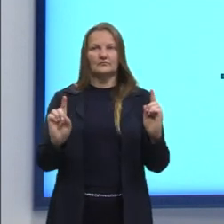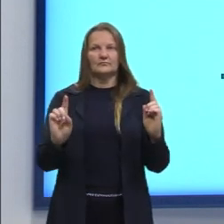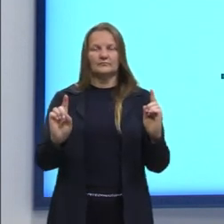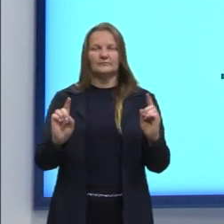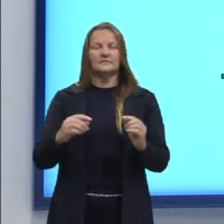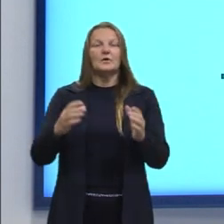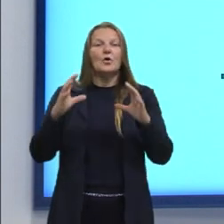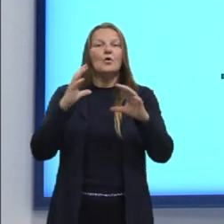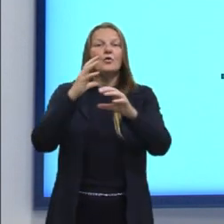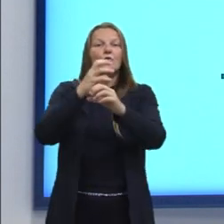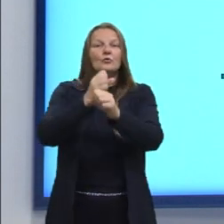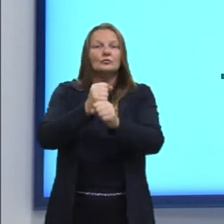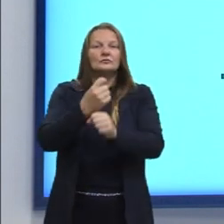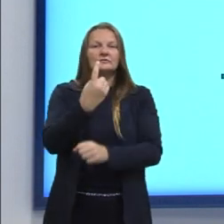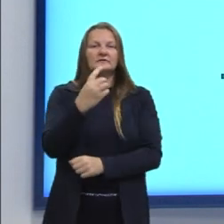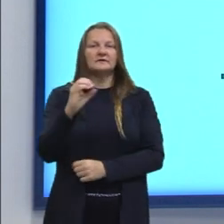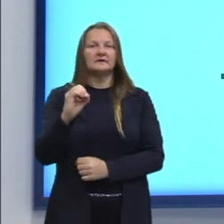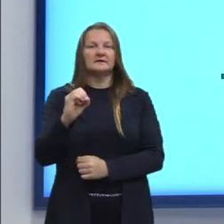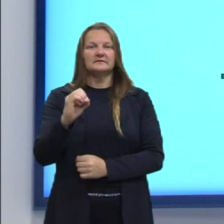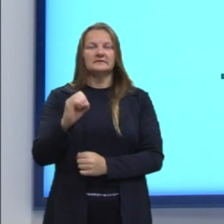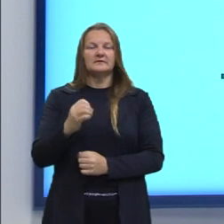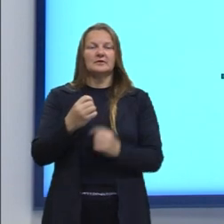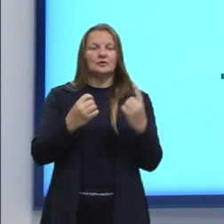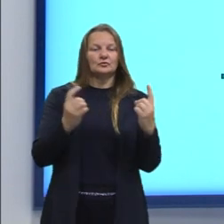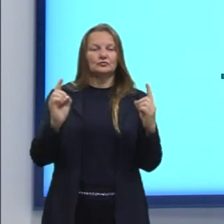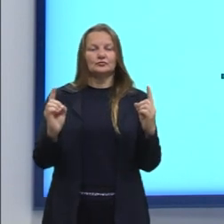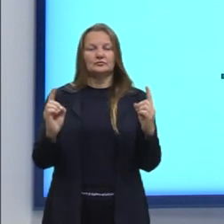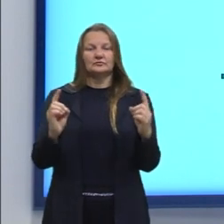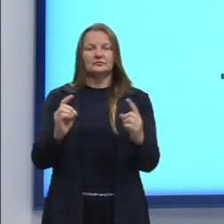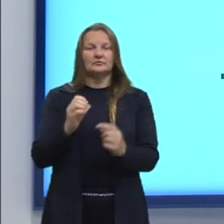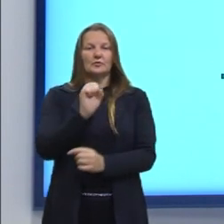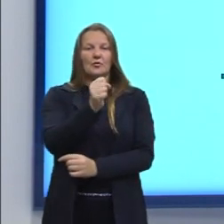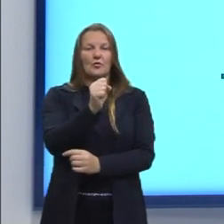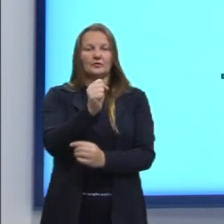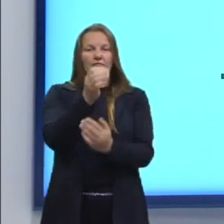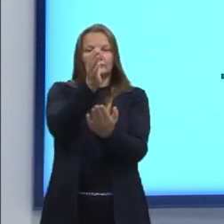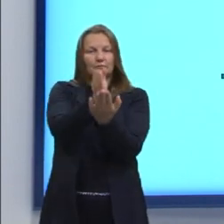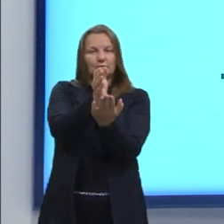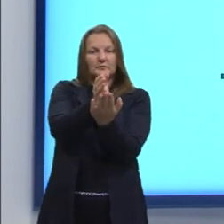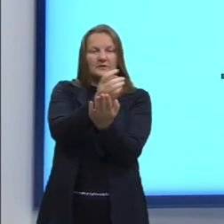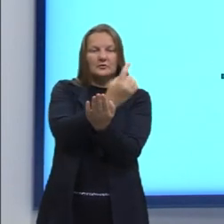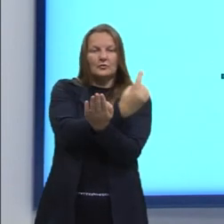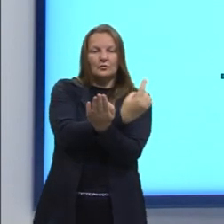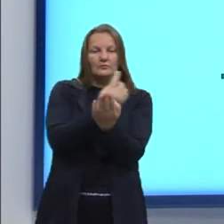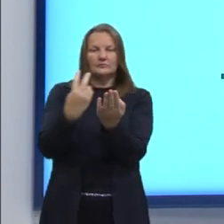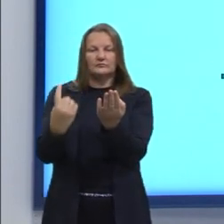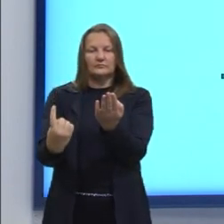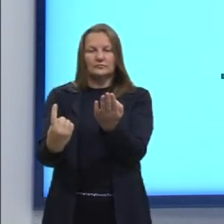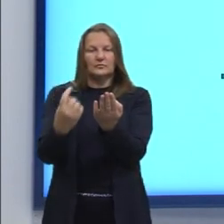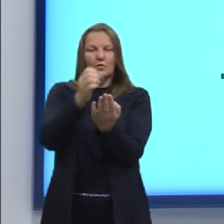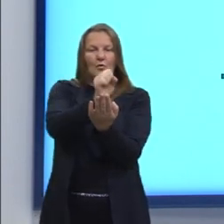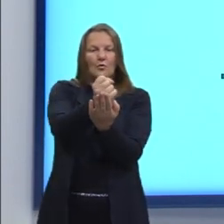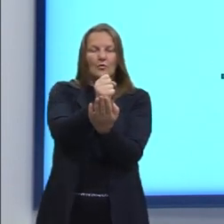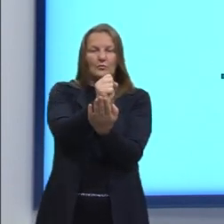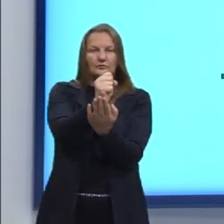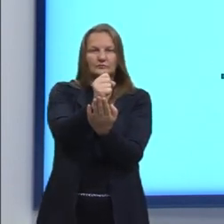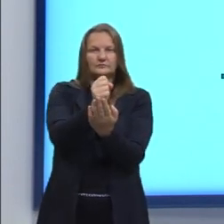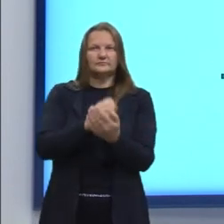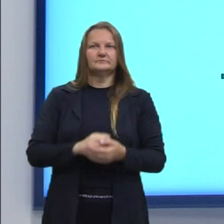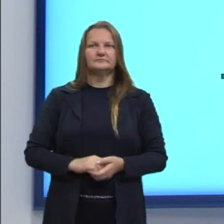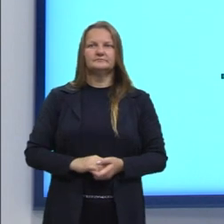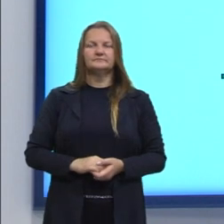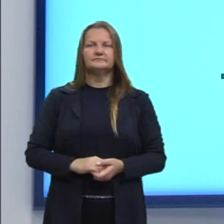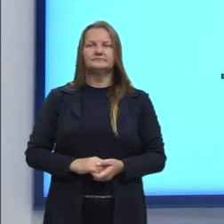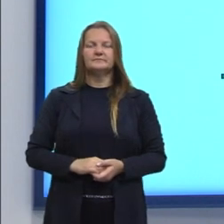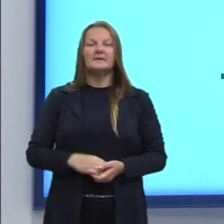10 pessoas, se duas são o casal, restam 8 pessoas, 8 possibilidades ainda. Então